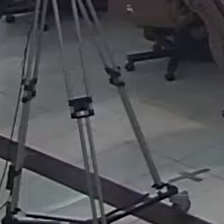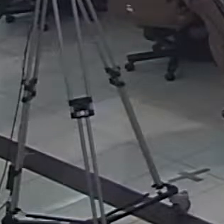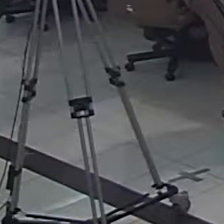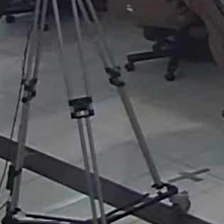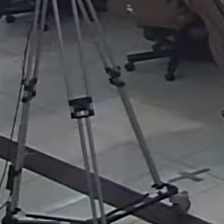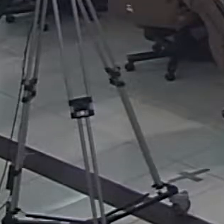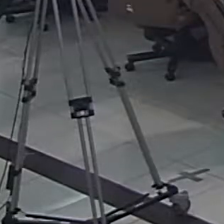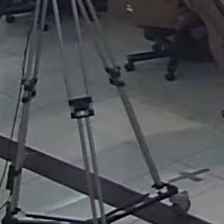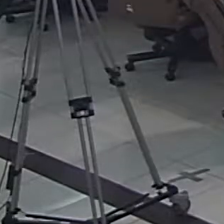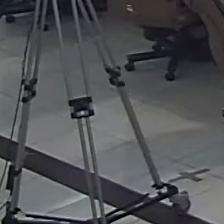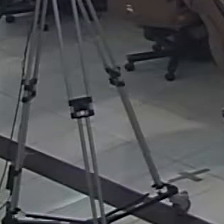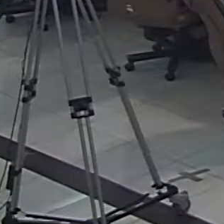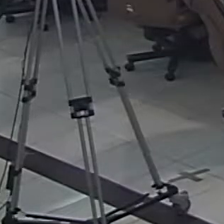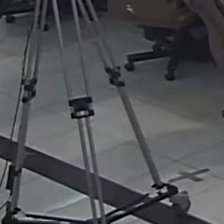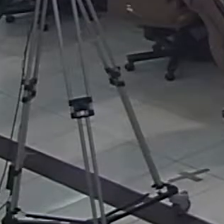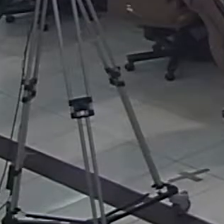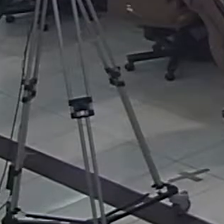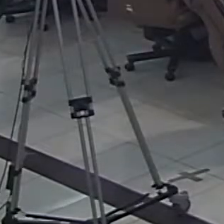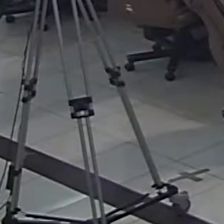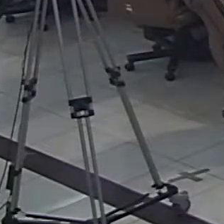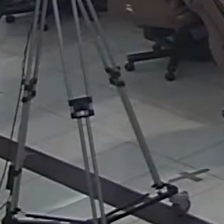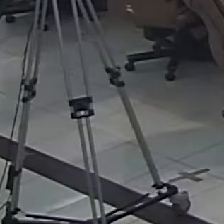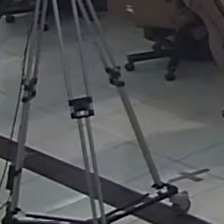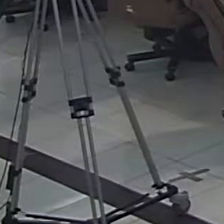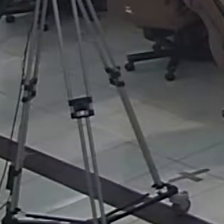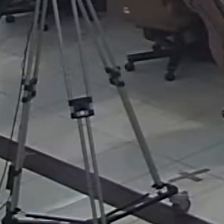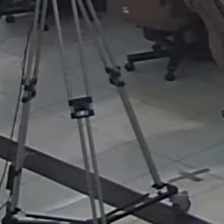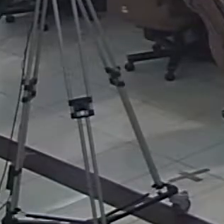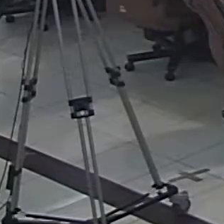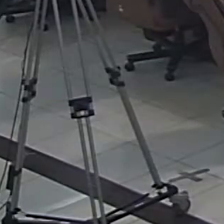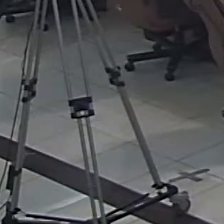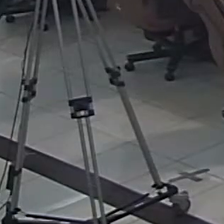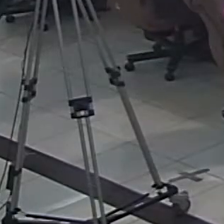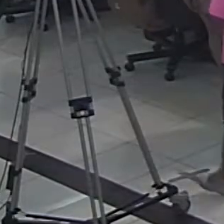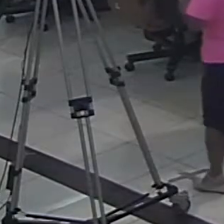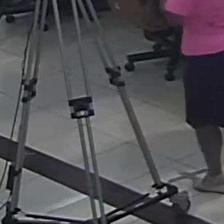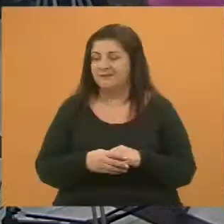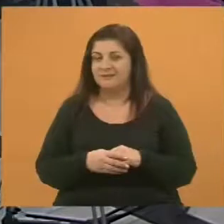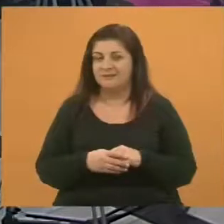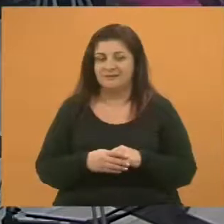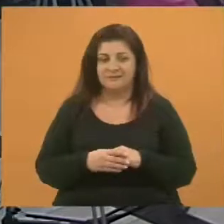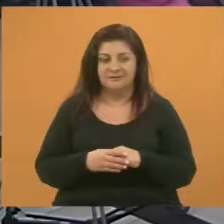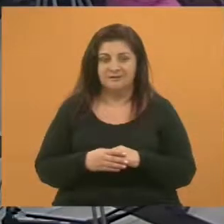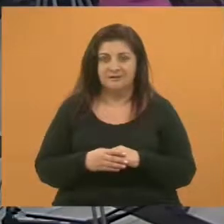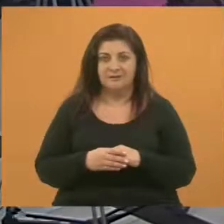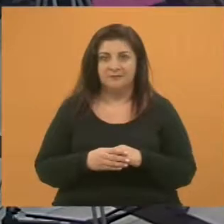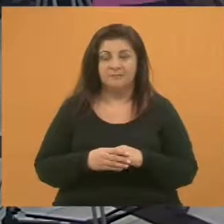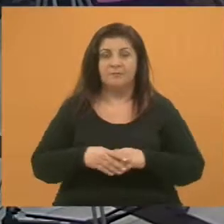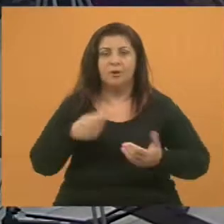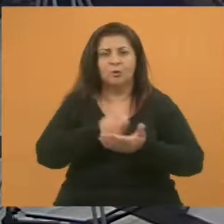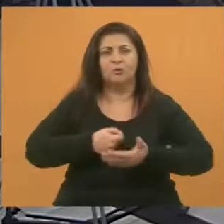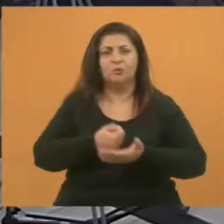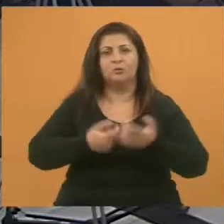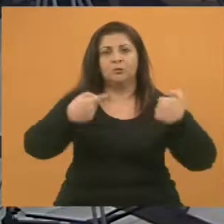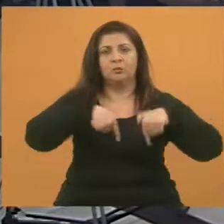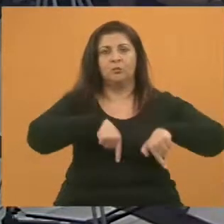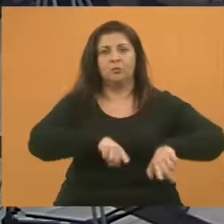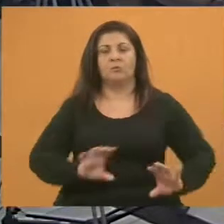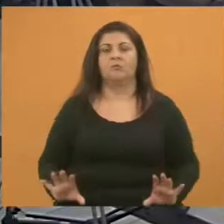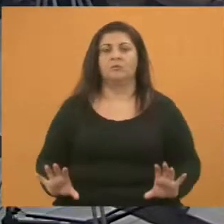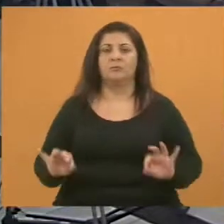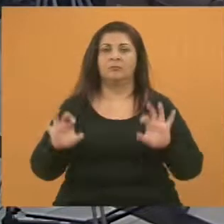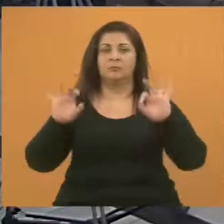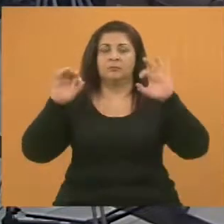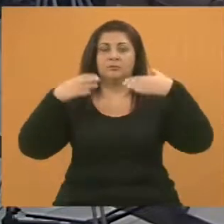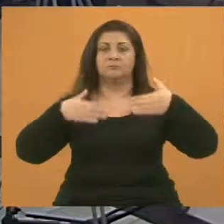Bom dia, como o doutor Rodrigo Salomão falou muito bem, outro burrosa, mês da luta contra o câncer de mama. Vamos